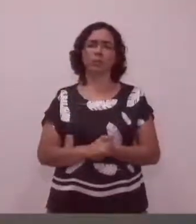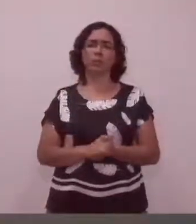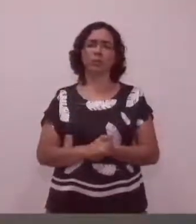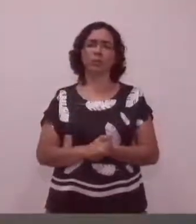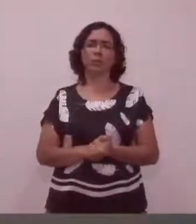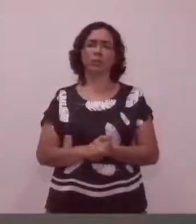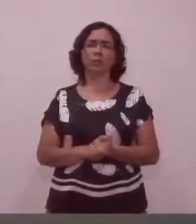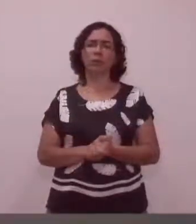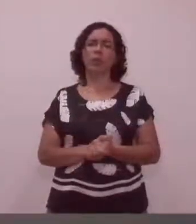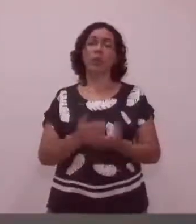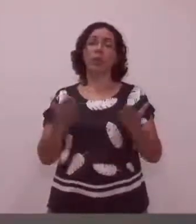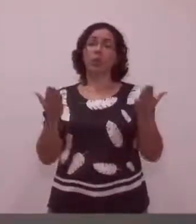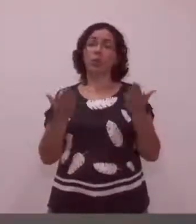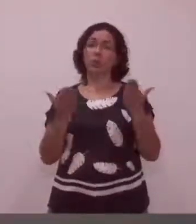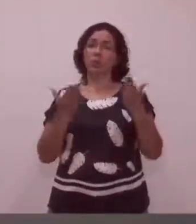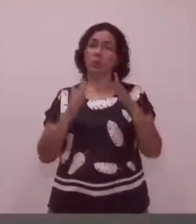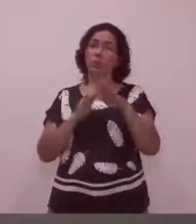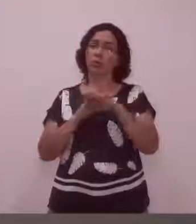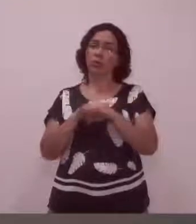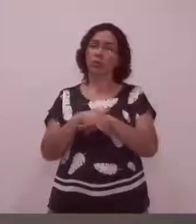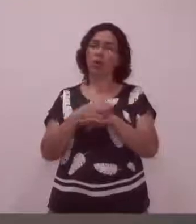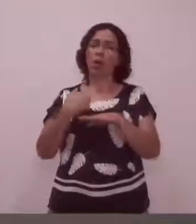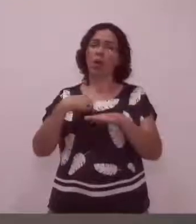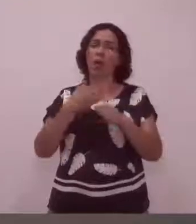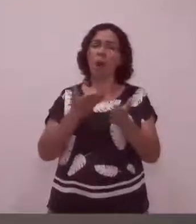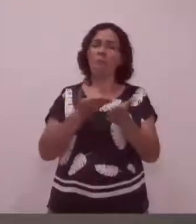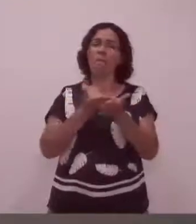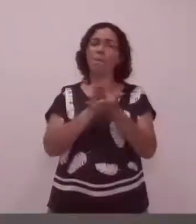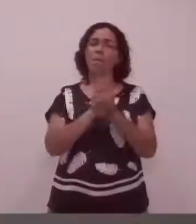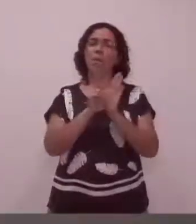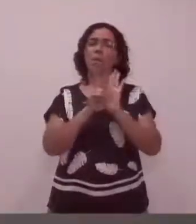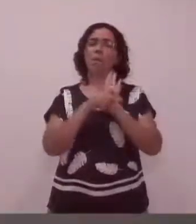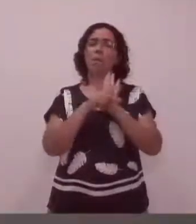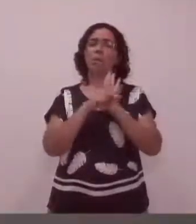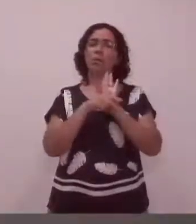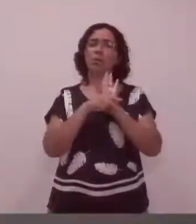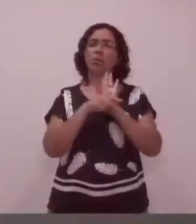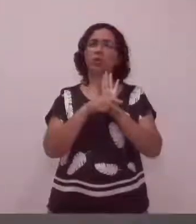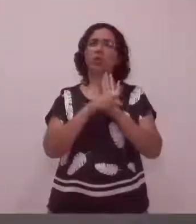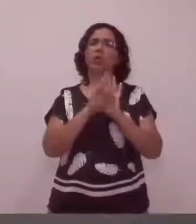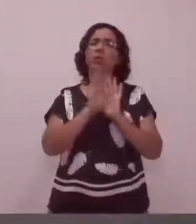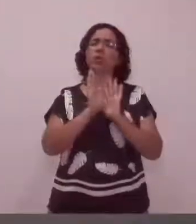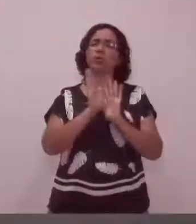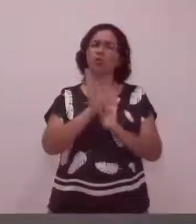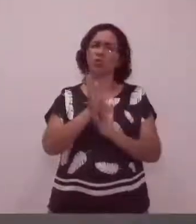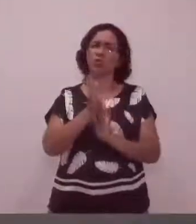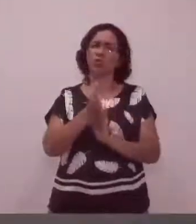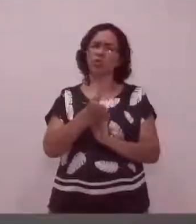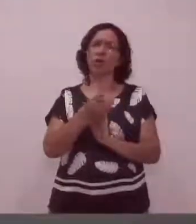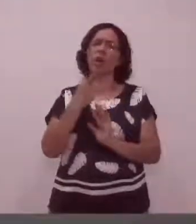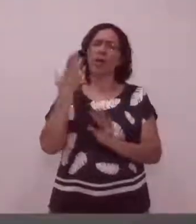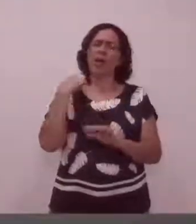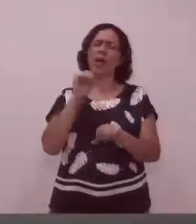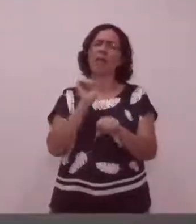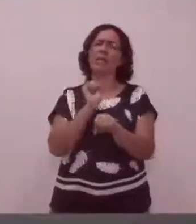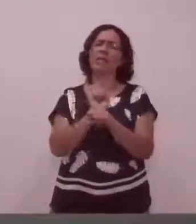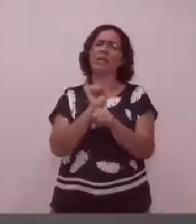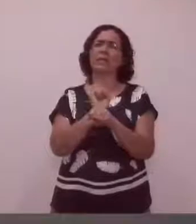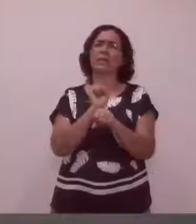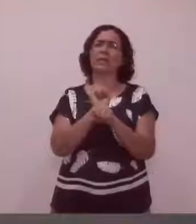A noite de hoje, nós aprovamos um projeto que já era esperado